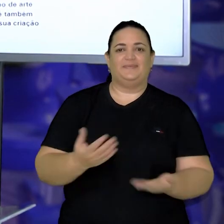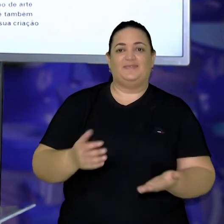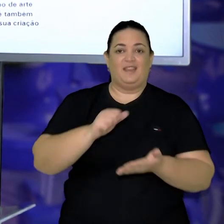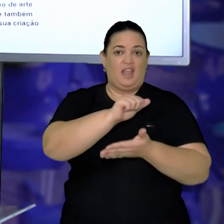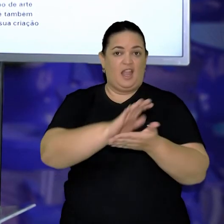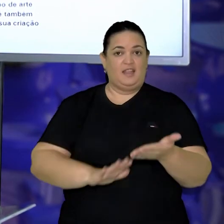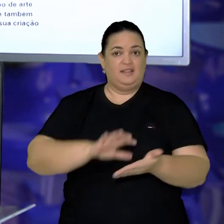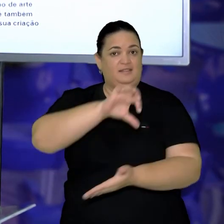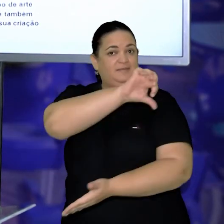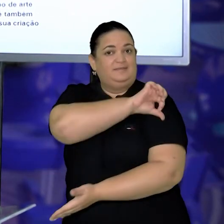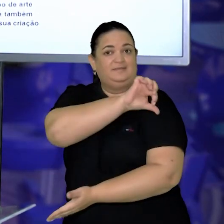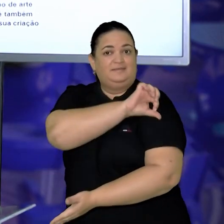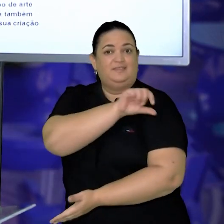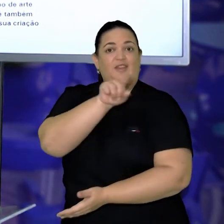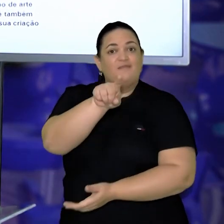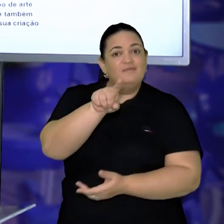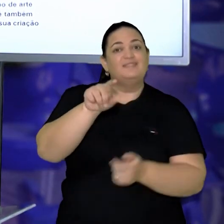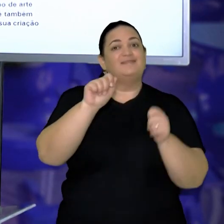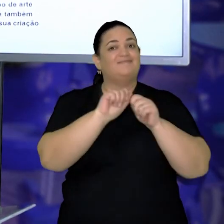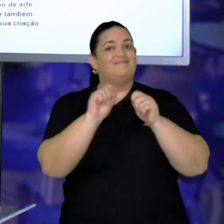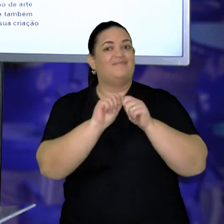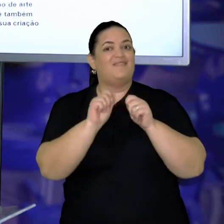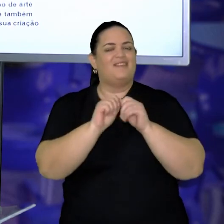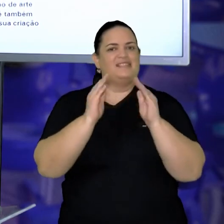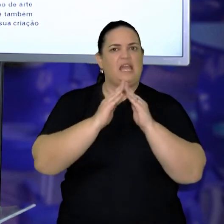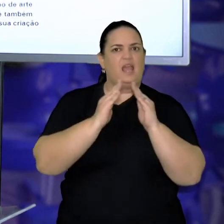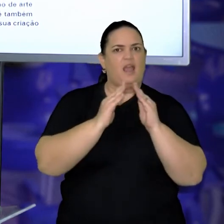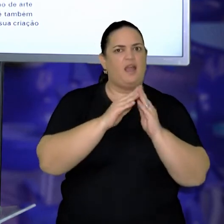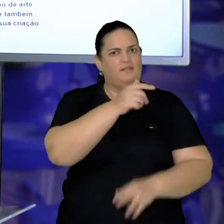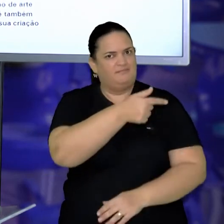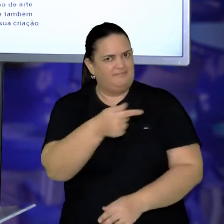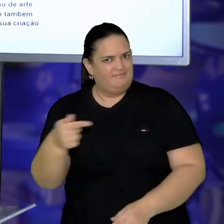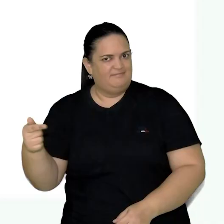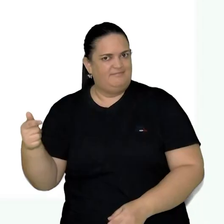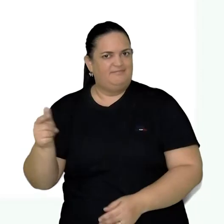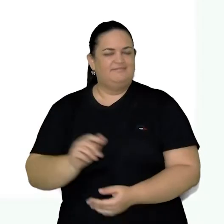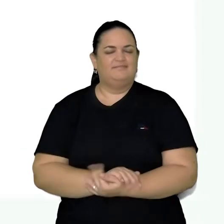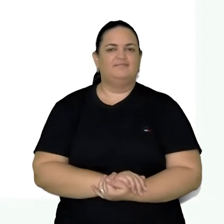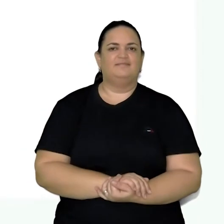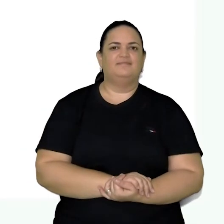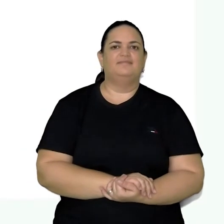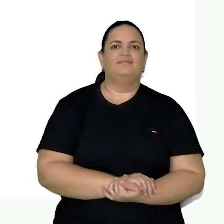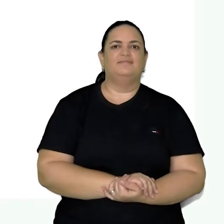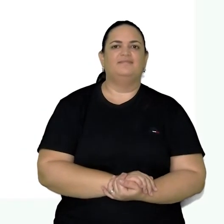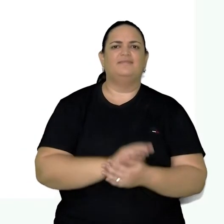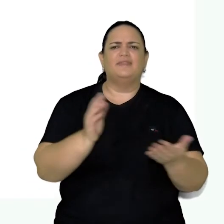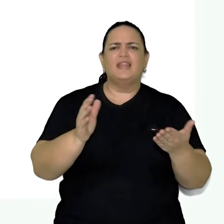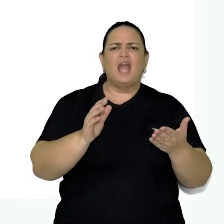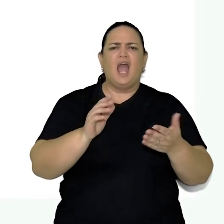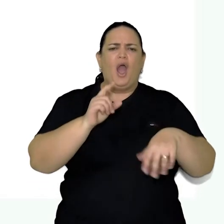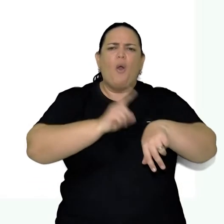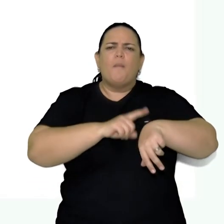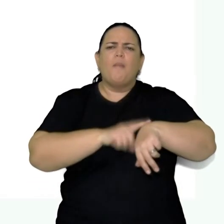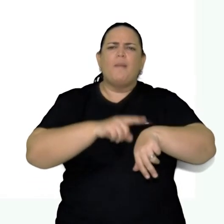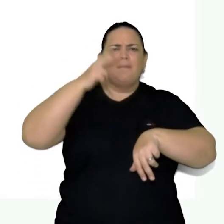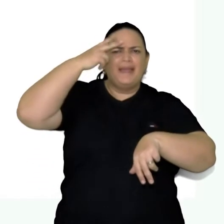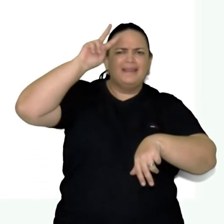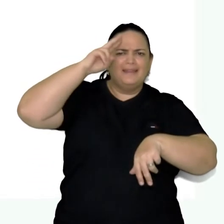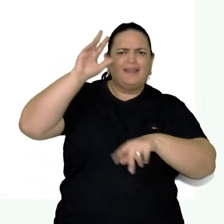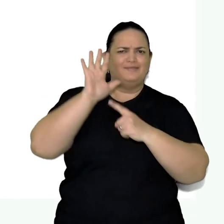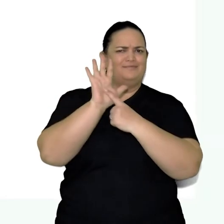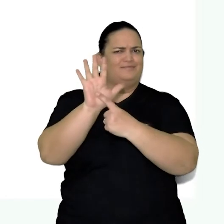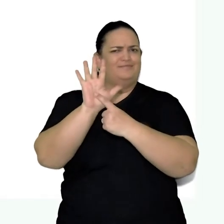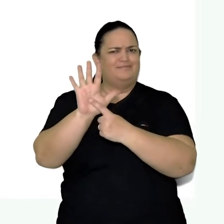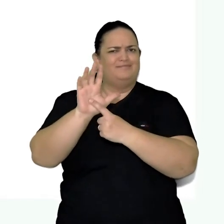Atividades do nono ano que você irá desenvolver durante essa semana. Quais partes da história do teatro lambe